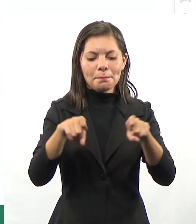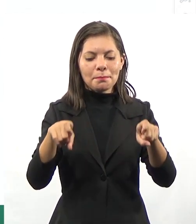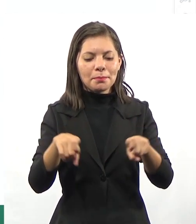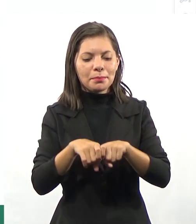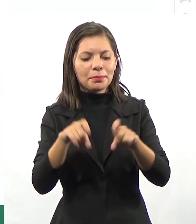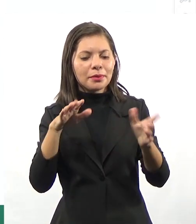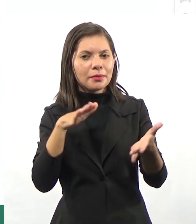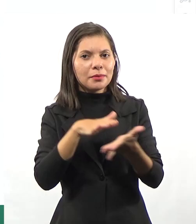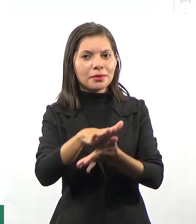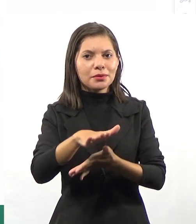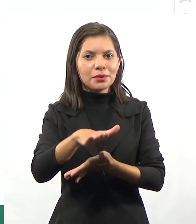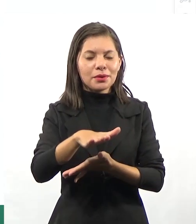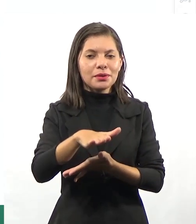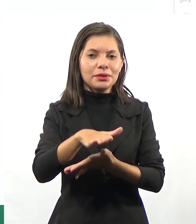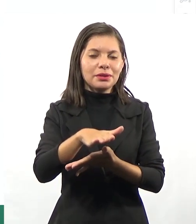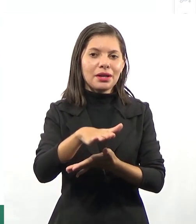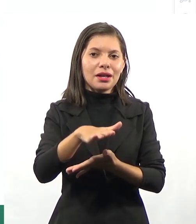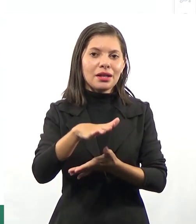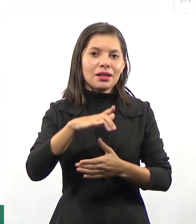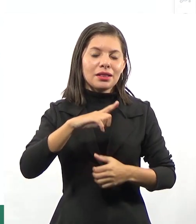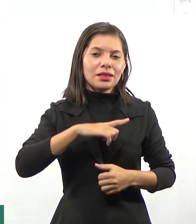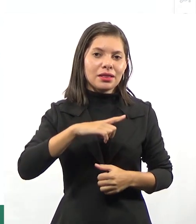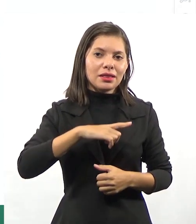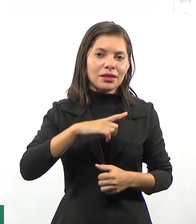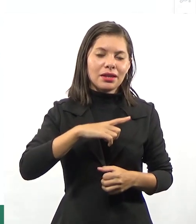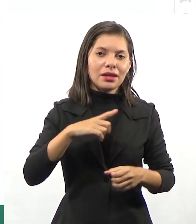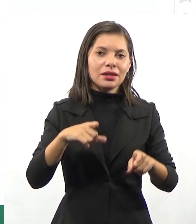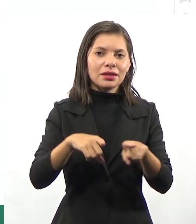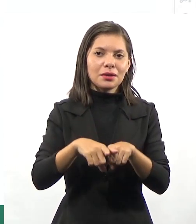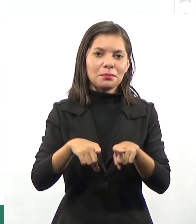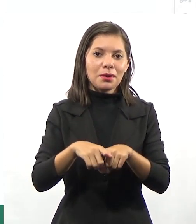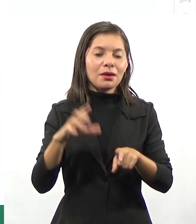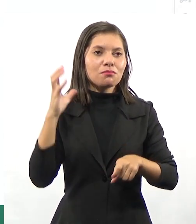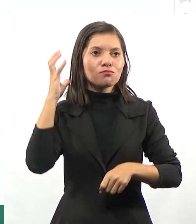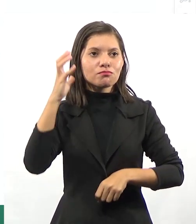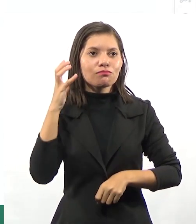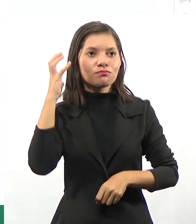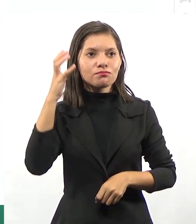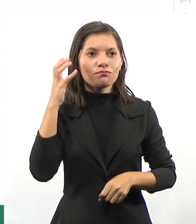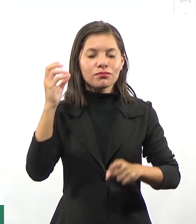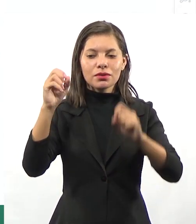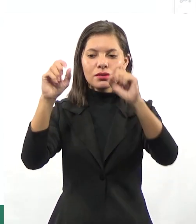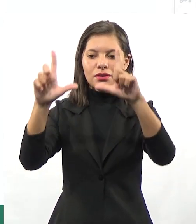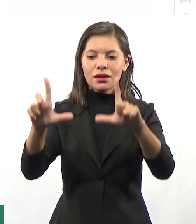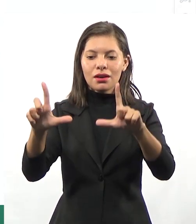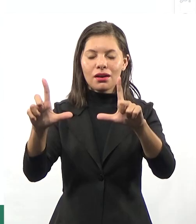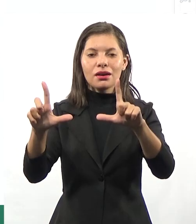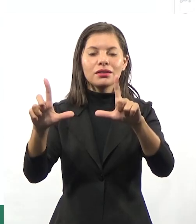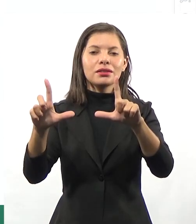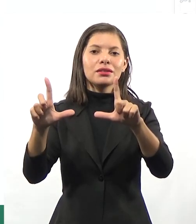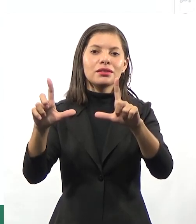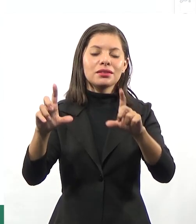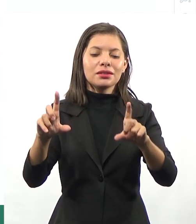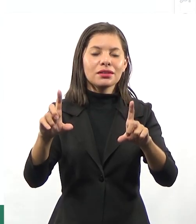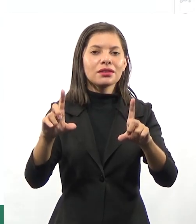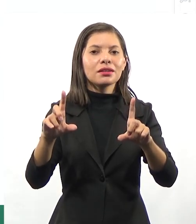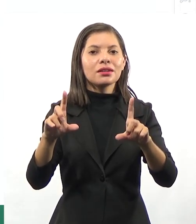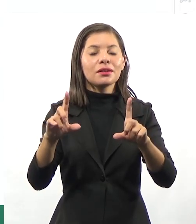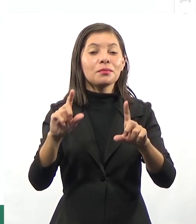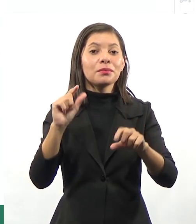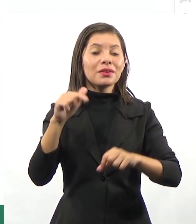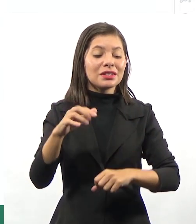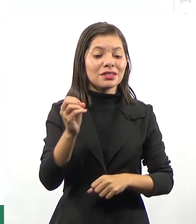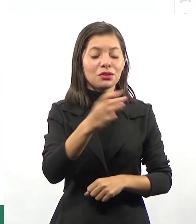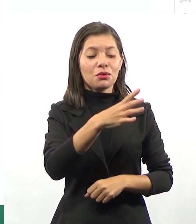impressão de Gutenberg. Temos a mídia rádio, a mídia televisão e a mídia informática.